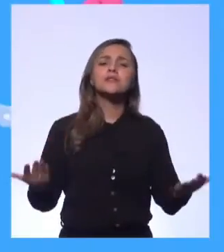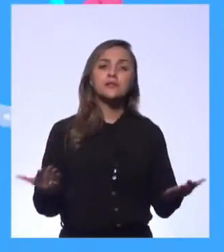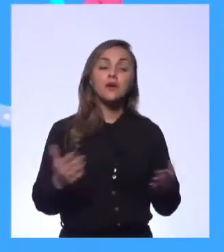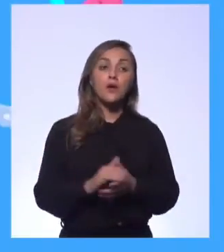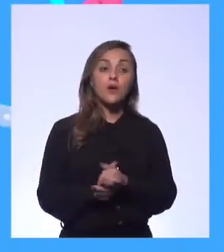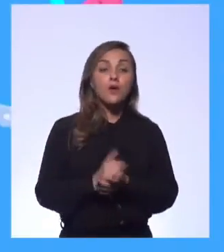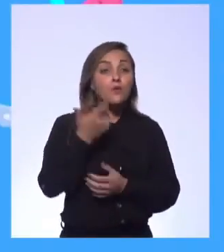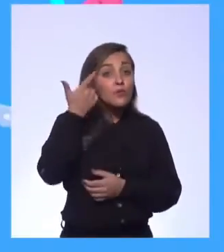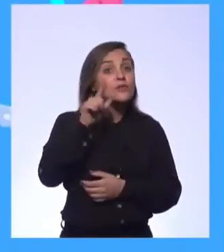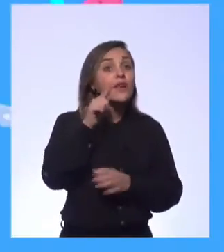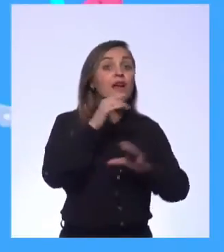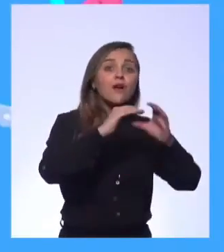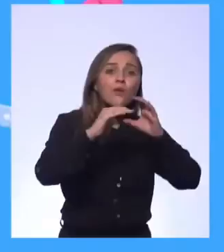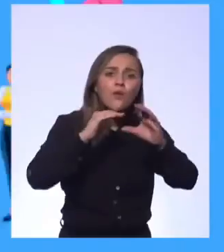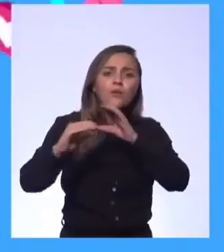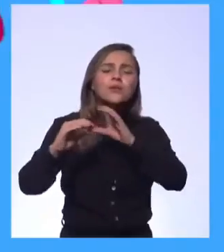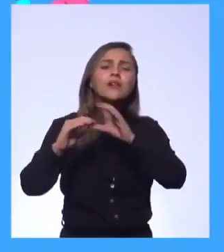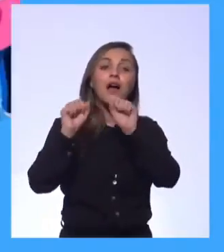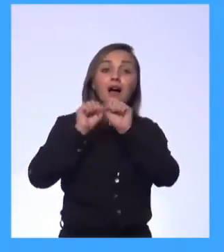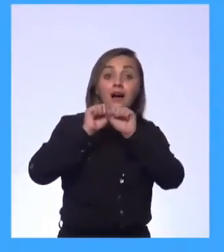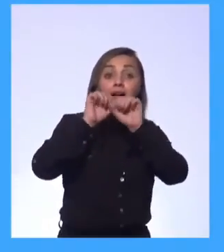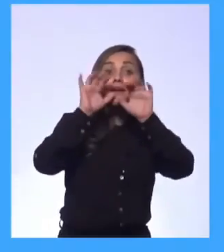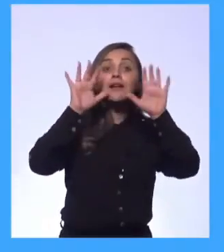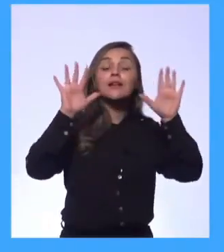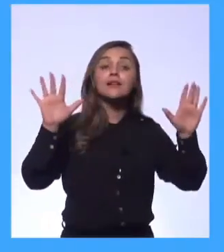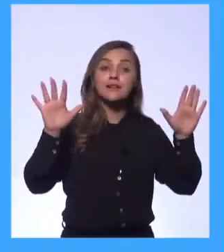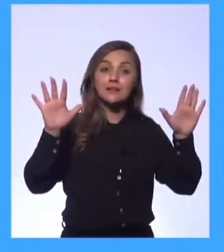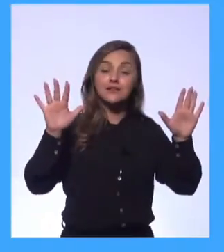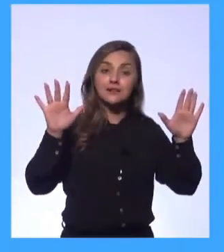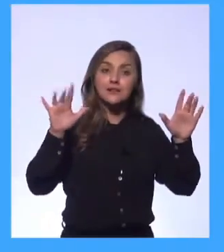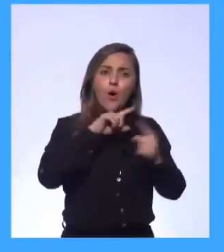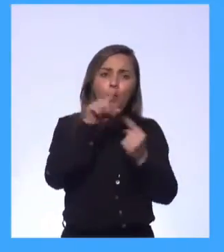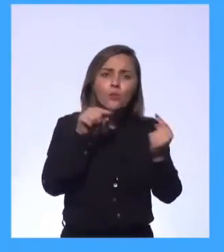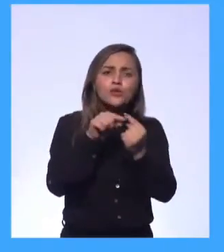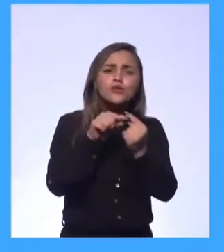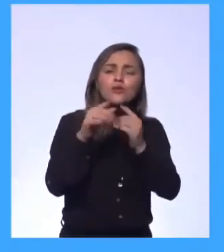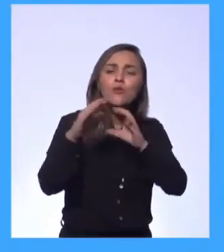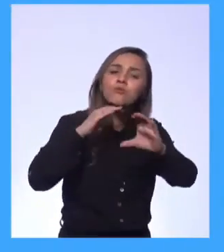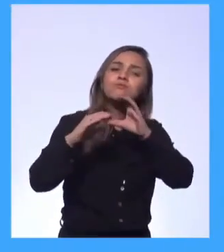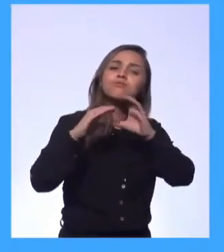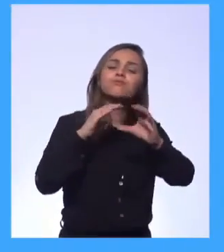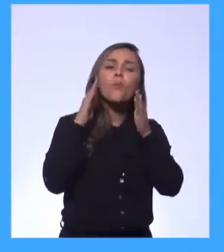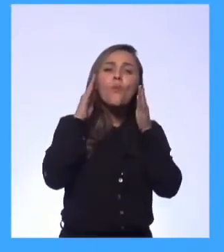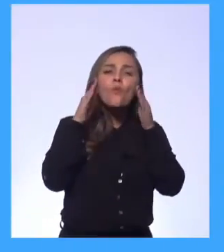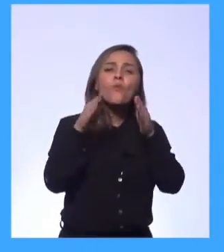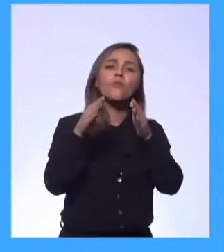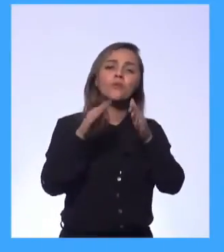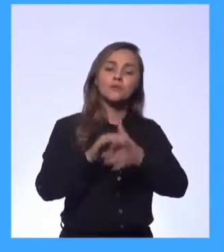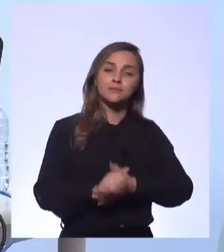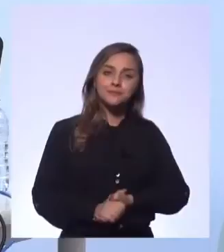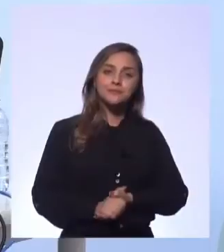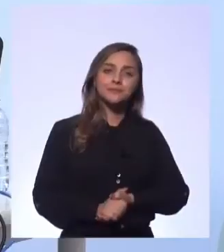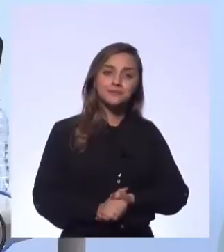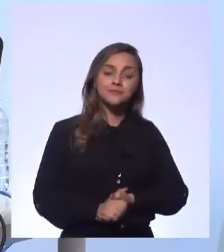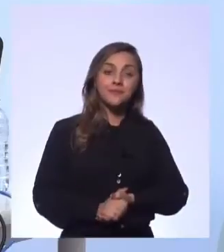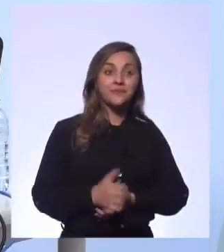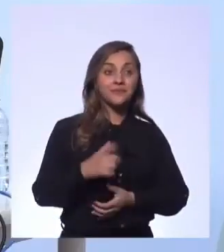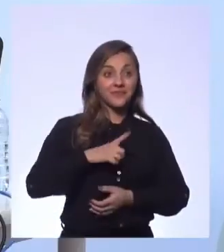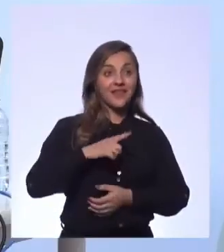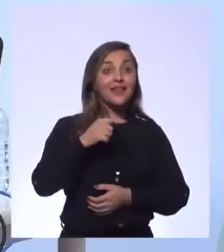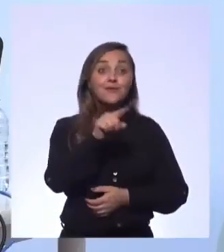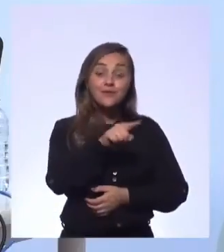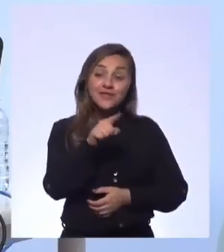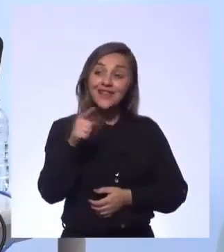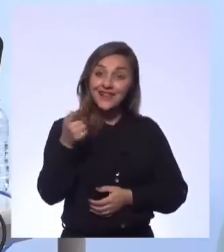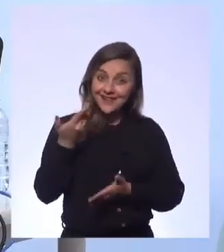É saber se comunicar com clareza e objetividade. Aquilo, você é da língua portuguesa, você sabe.